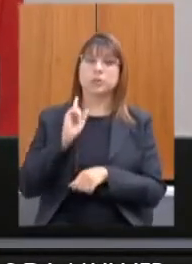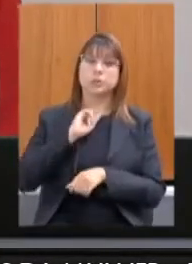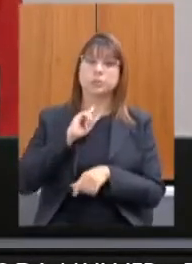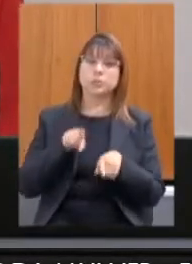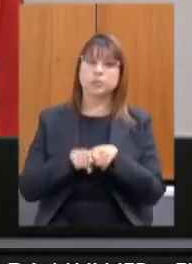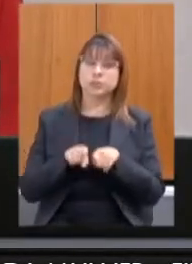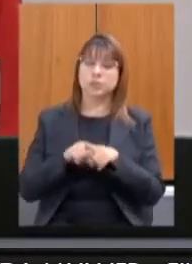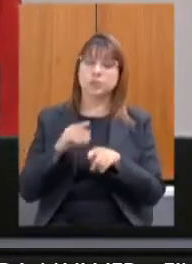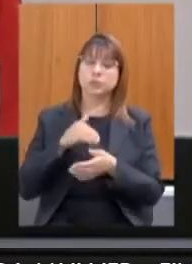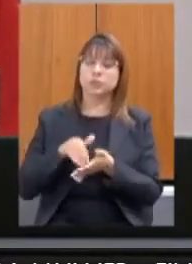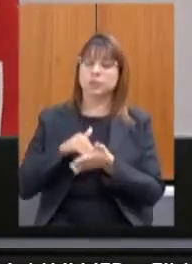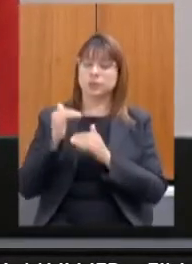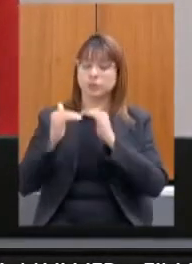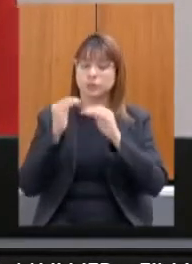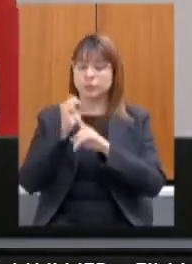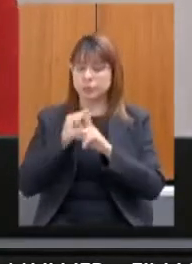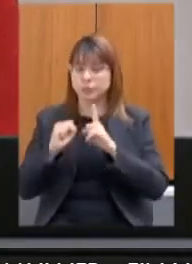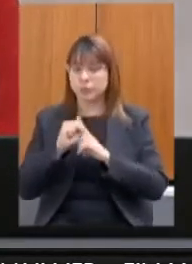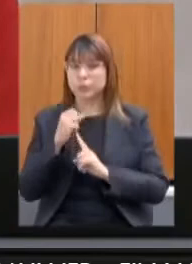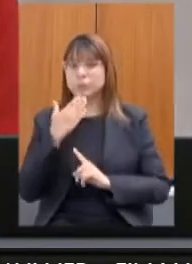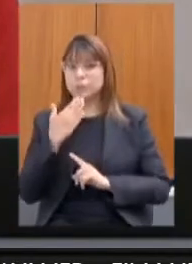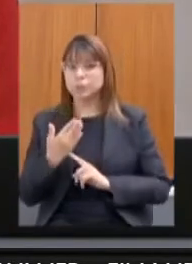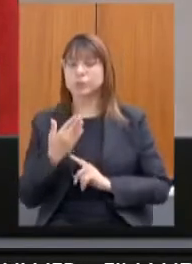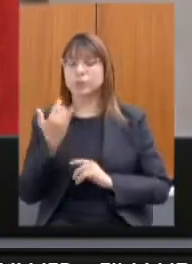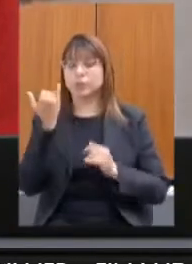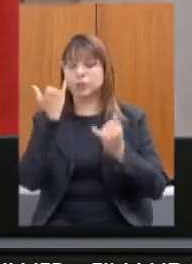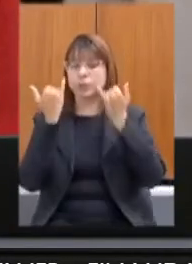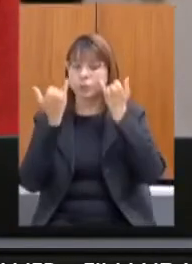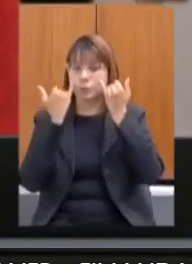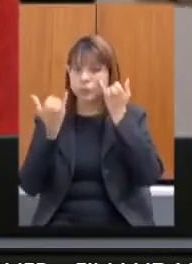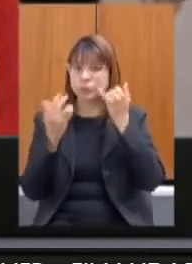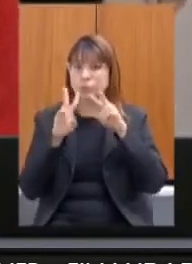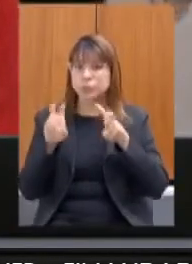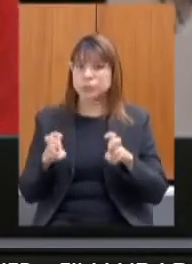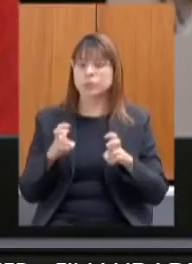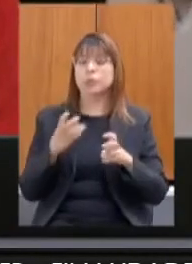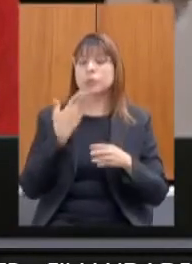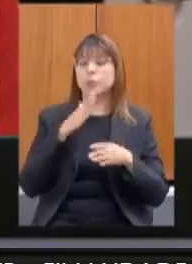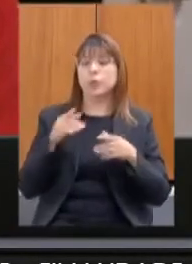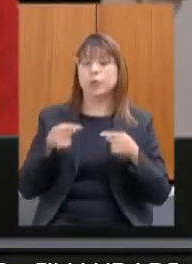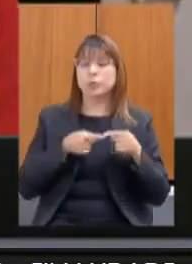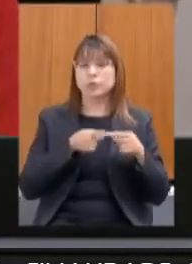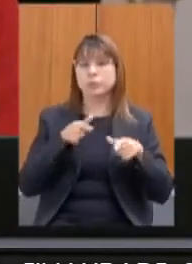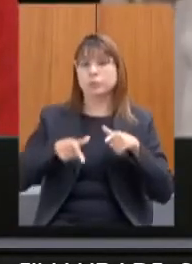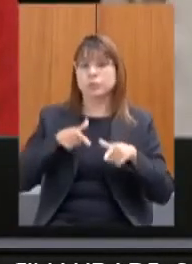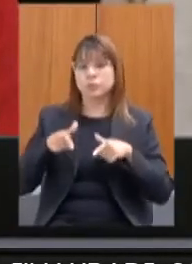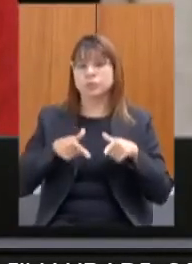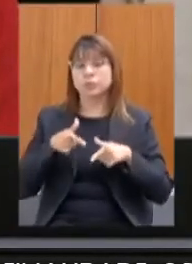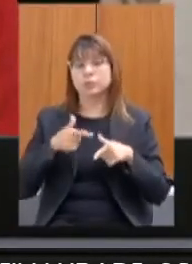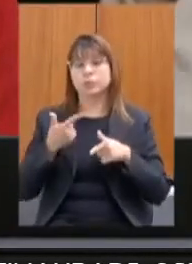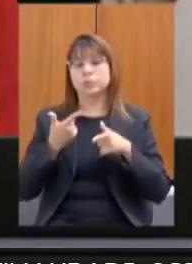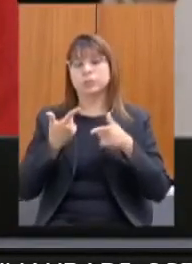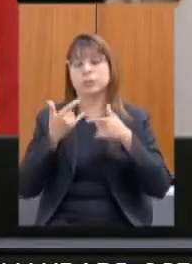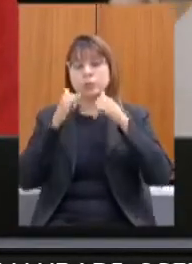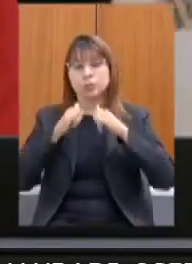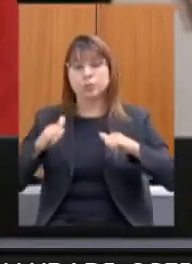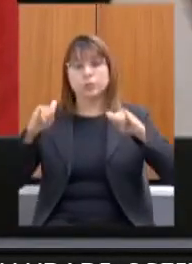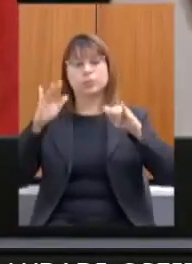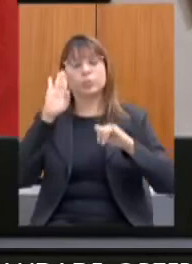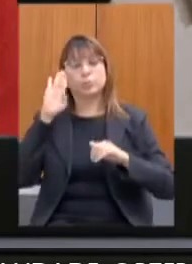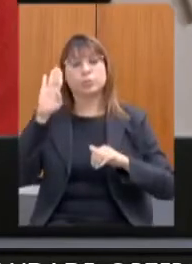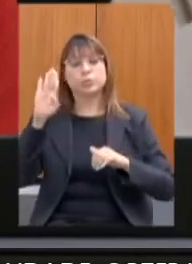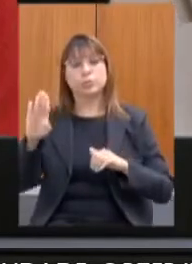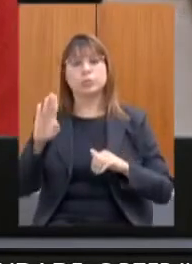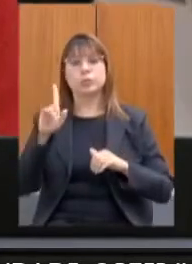secretaria de desenvolvimento social pedido de informações sobre as medidas adotadas visando a maior publicidade e fortalecimento do